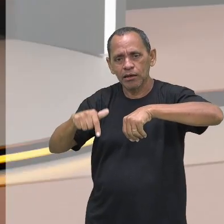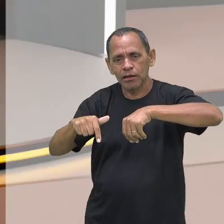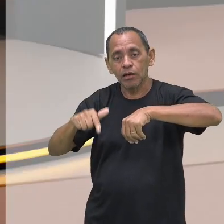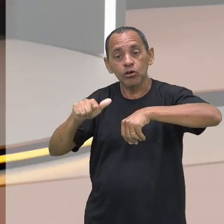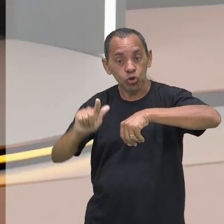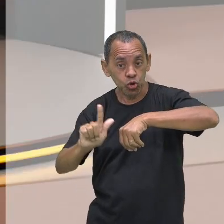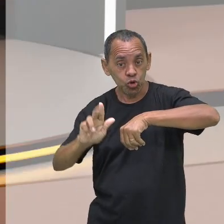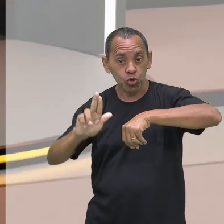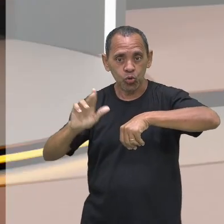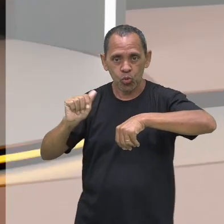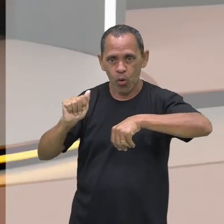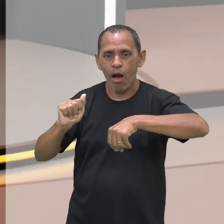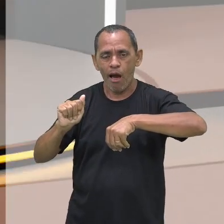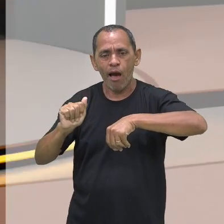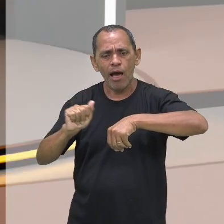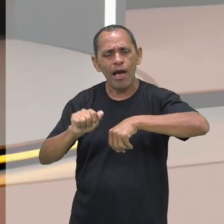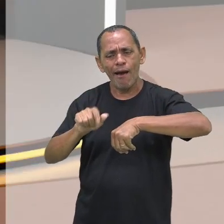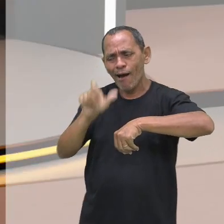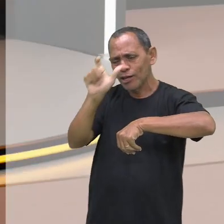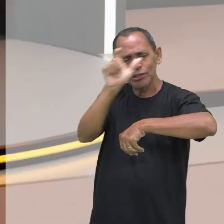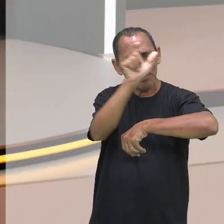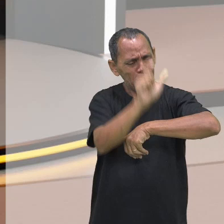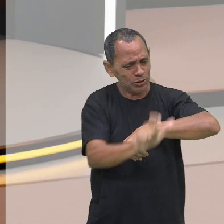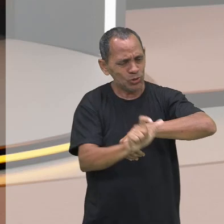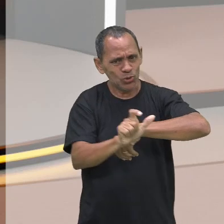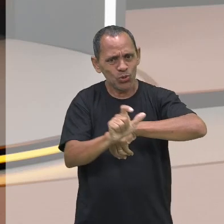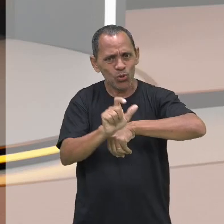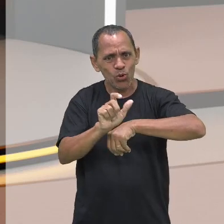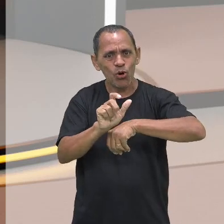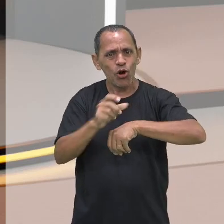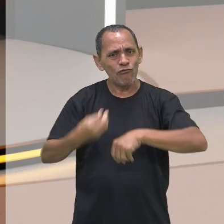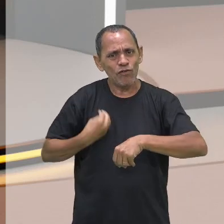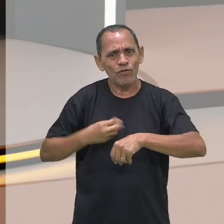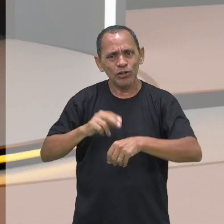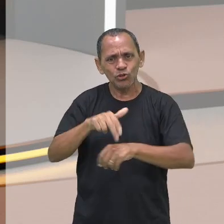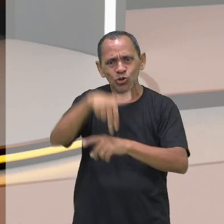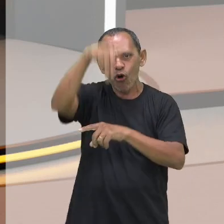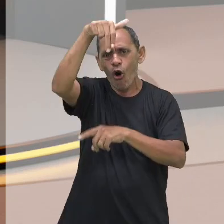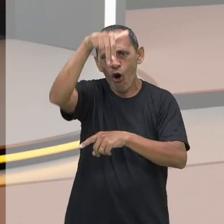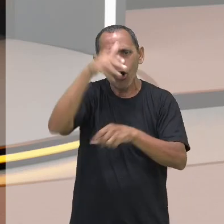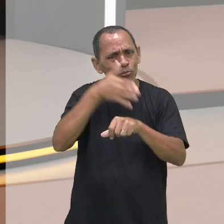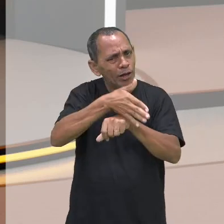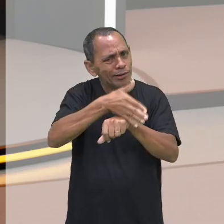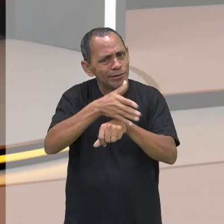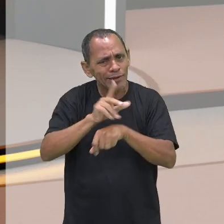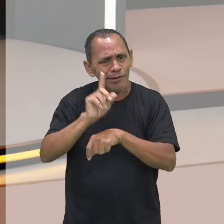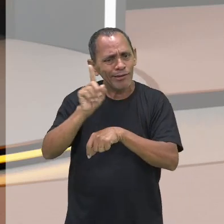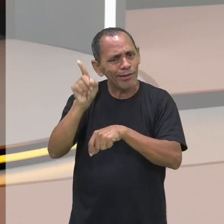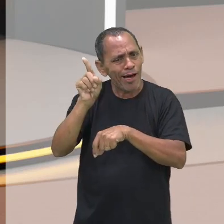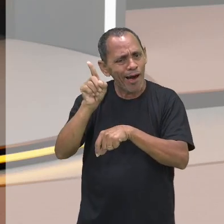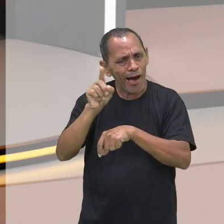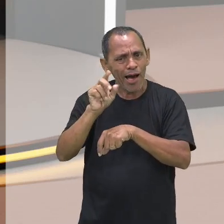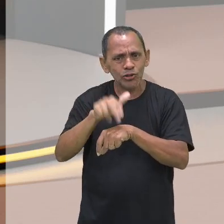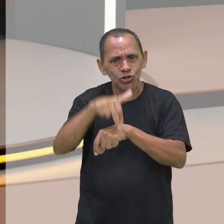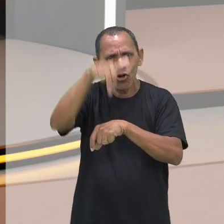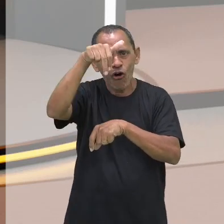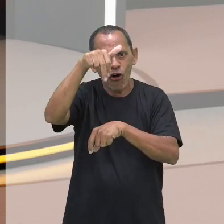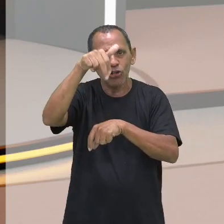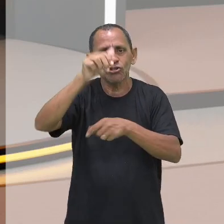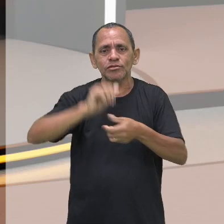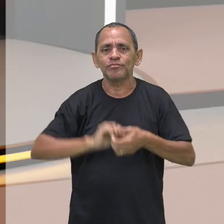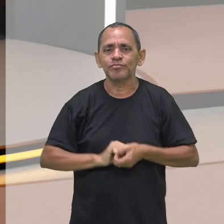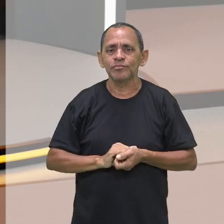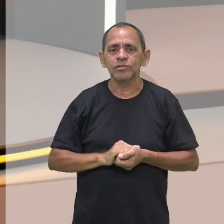do norte. Ele deve pertencer à região norte do Brasil. É no norte do Brasil que se tem o